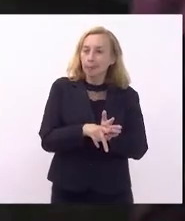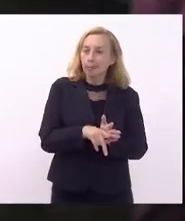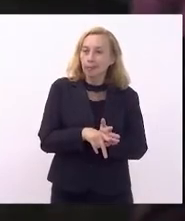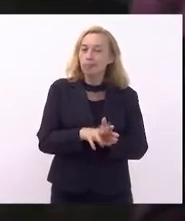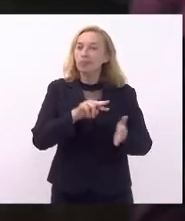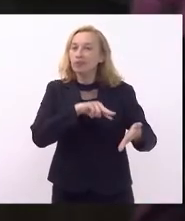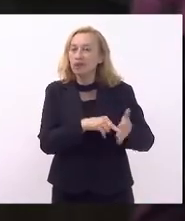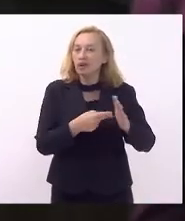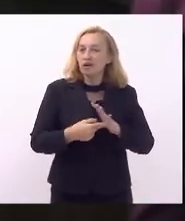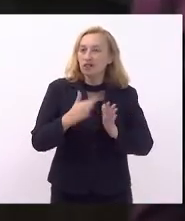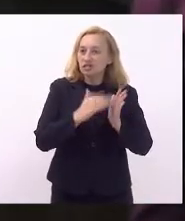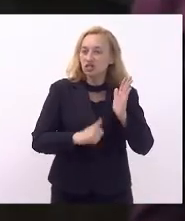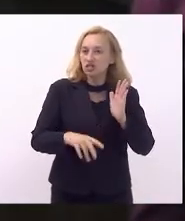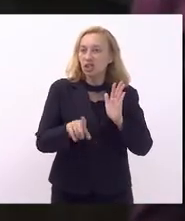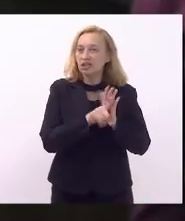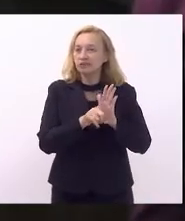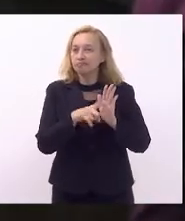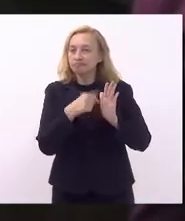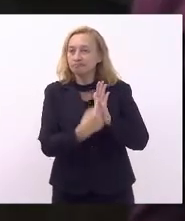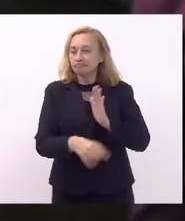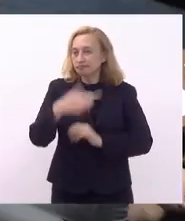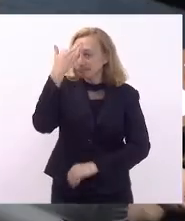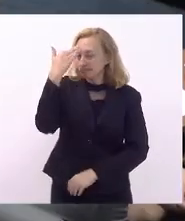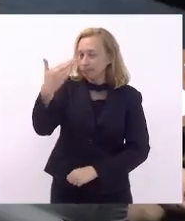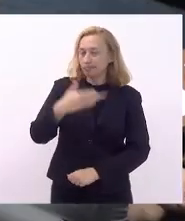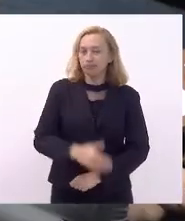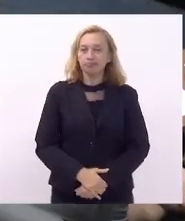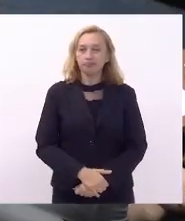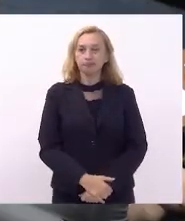significa derrubada do veto. Muito obrigada.